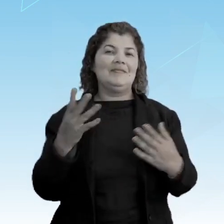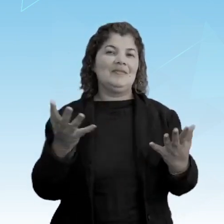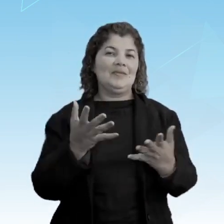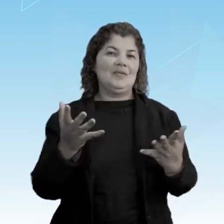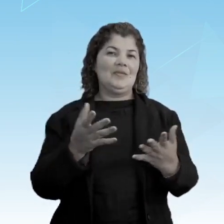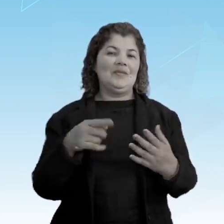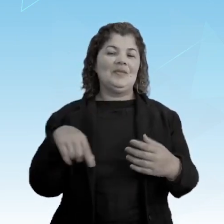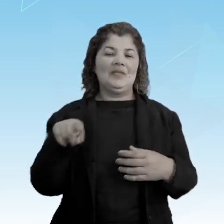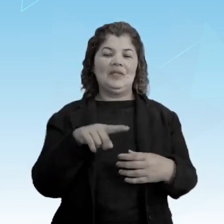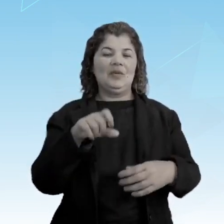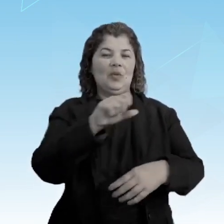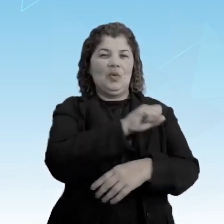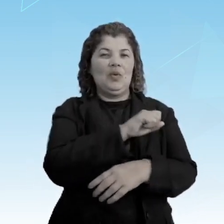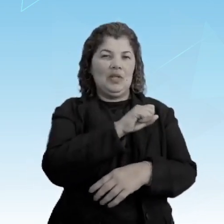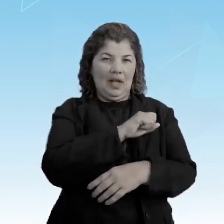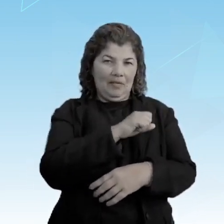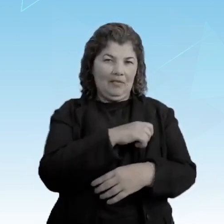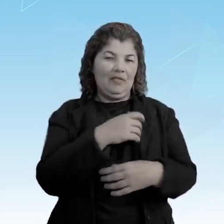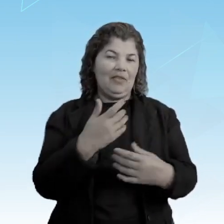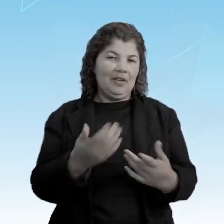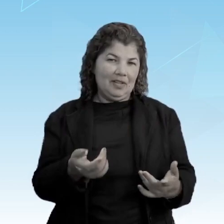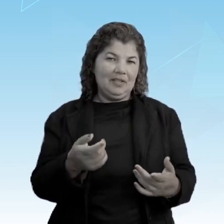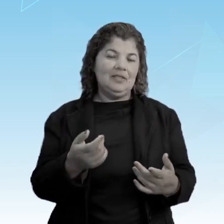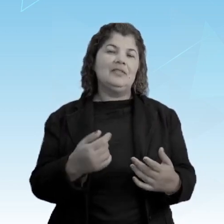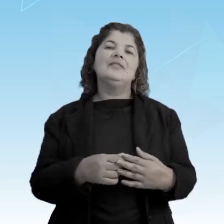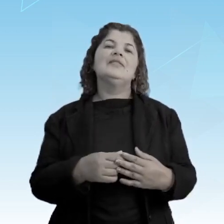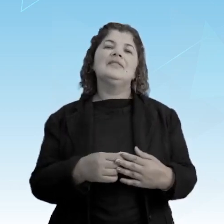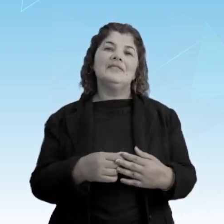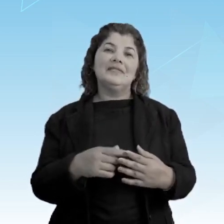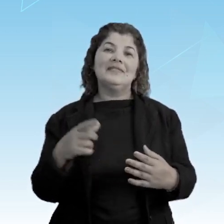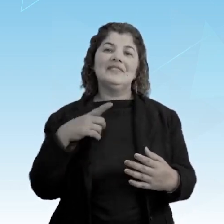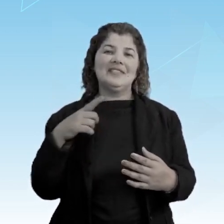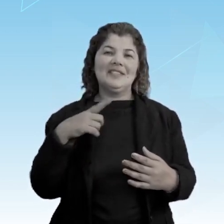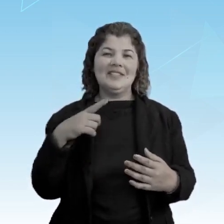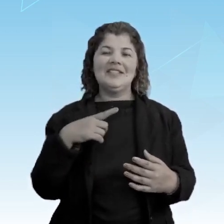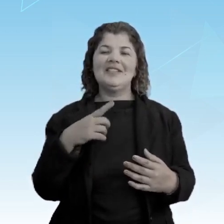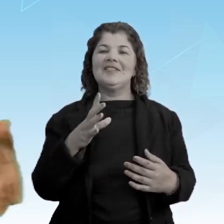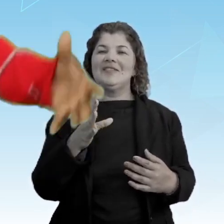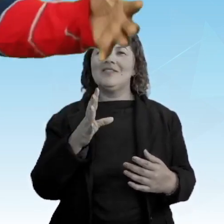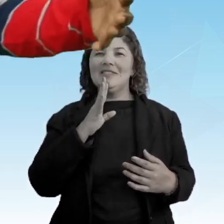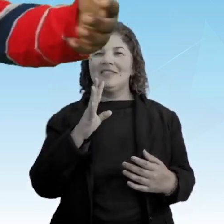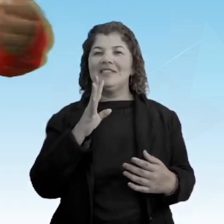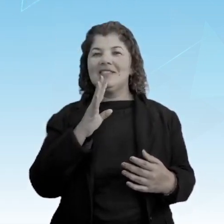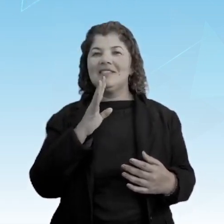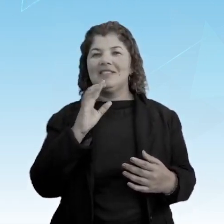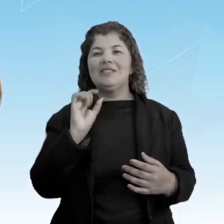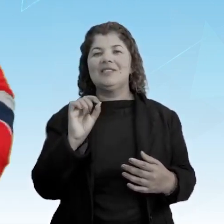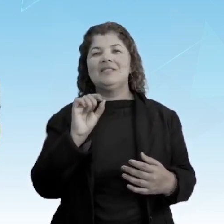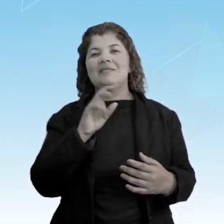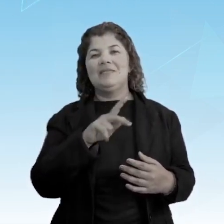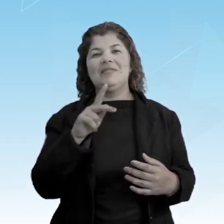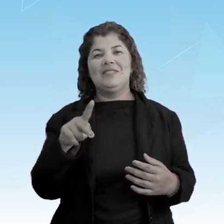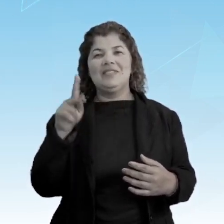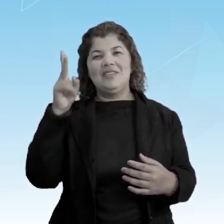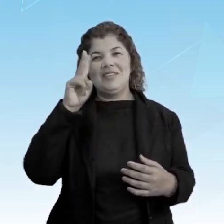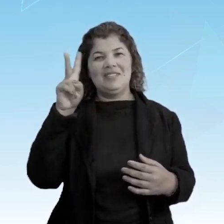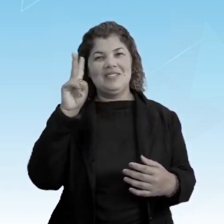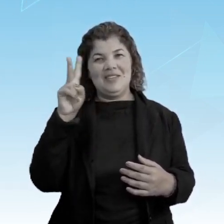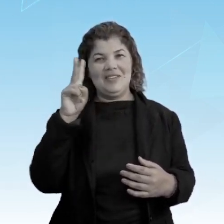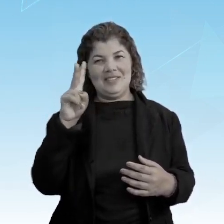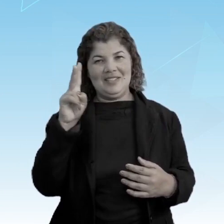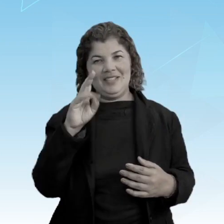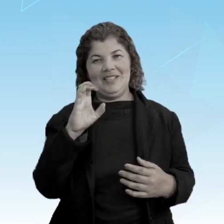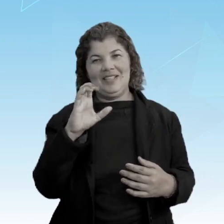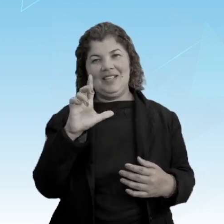Vocês, do oitavo ano do ensino fundamental, tiveram a oportunidade de ter aqui um professor de história, Cláudio